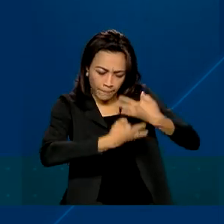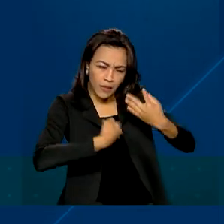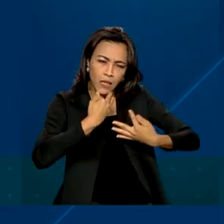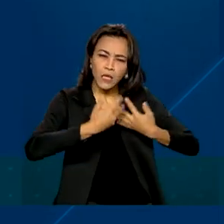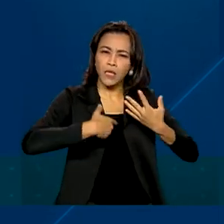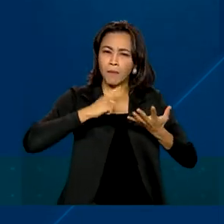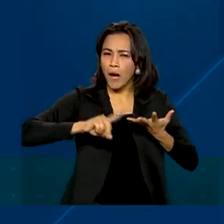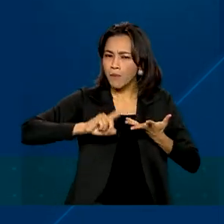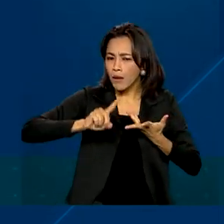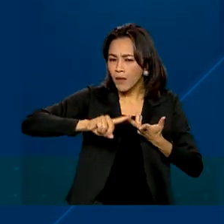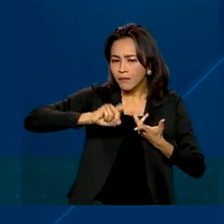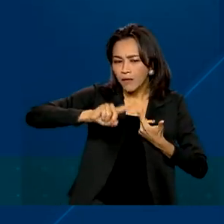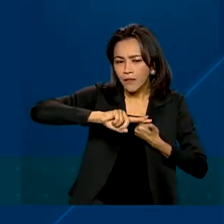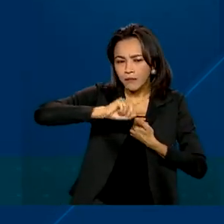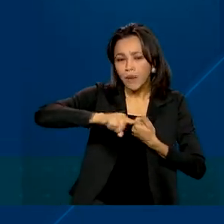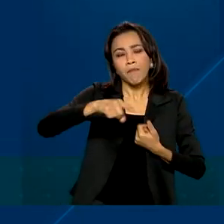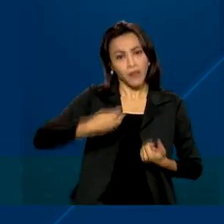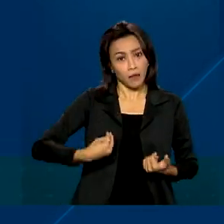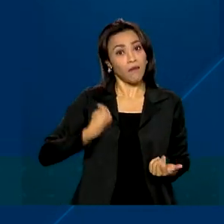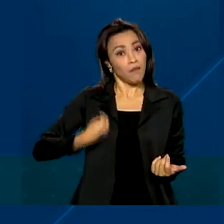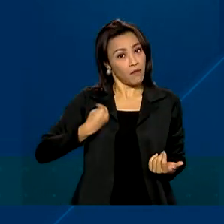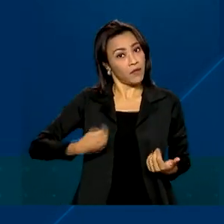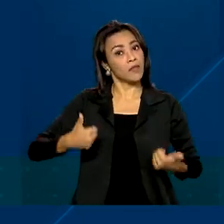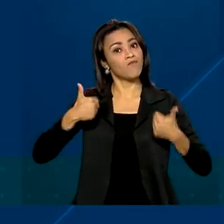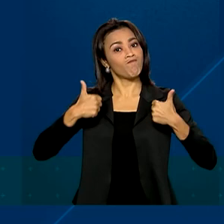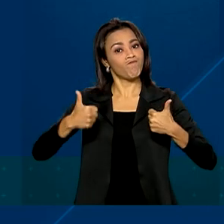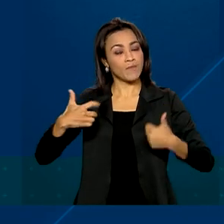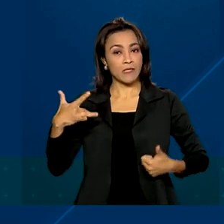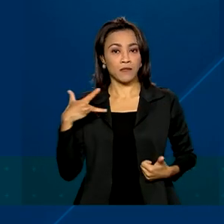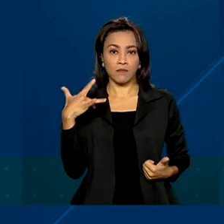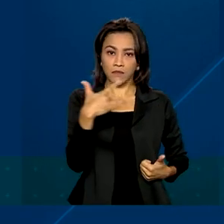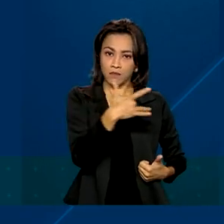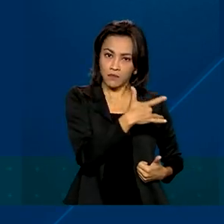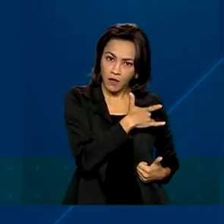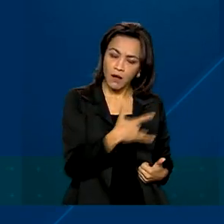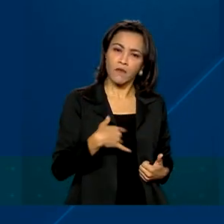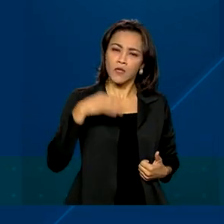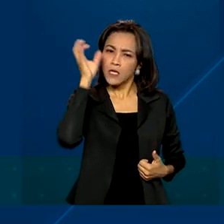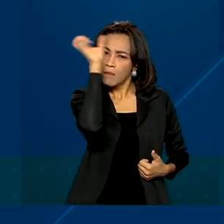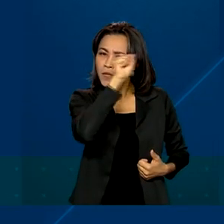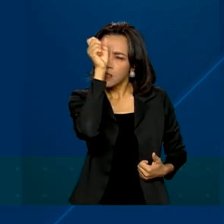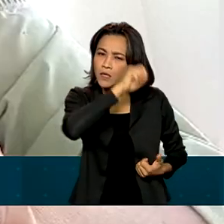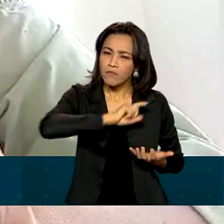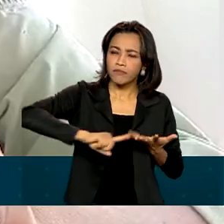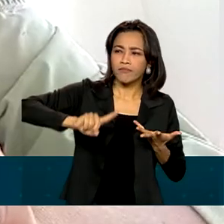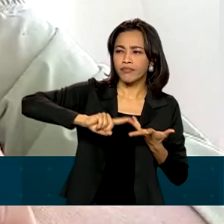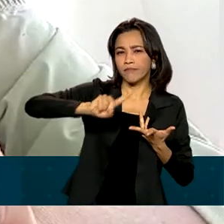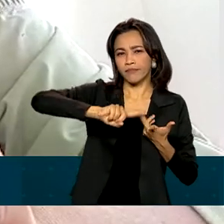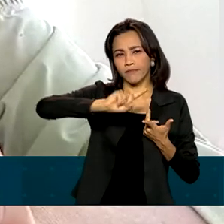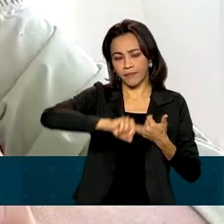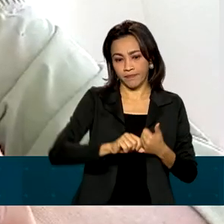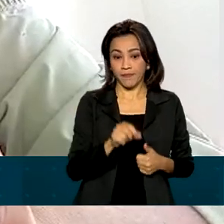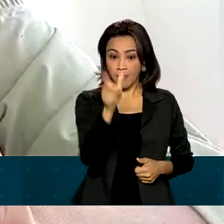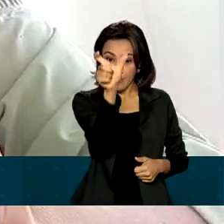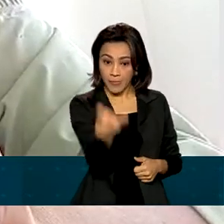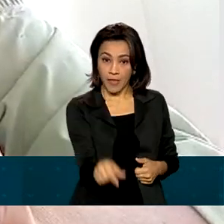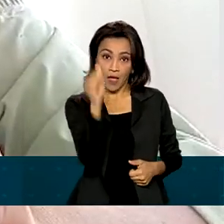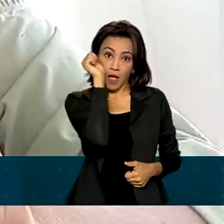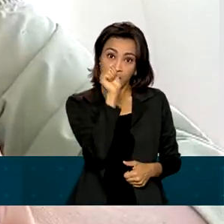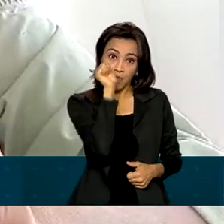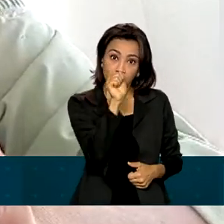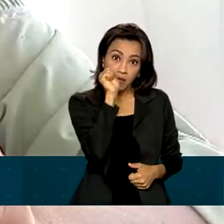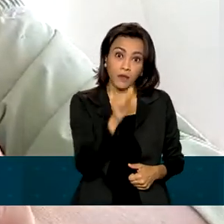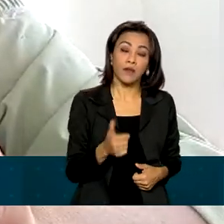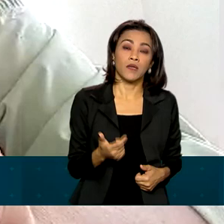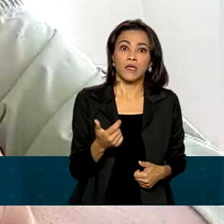fundamentais para manter uma rotina saudável e aprimorar as funções básicas. Para a mãe, correr o risco de